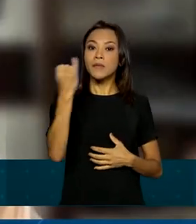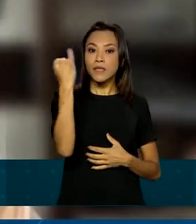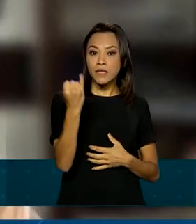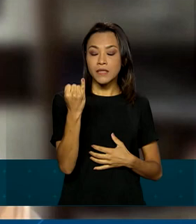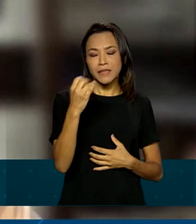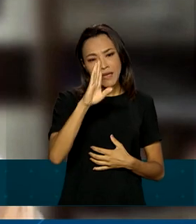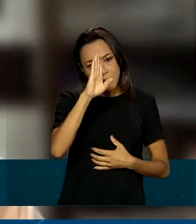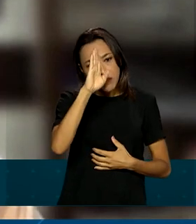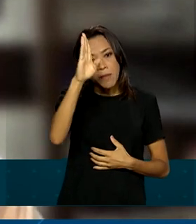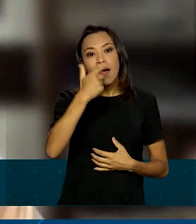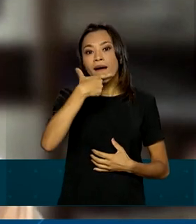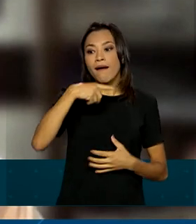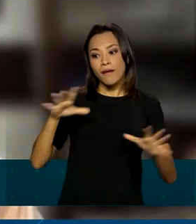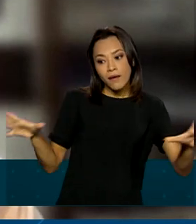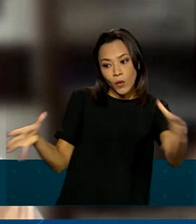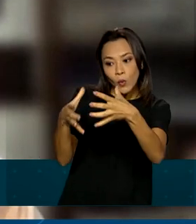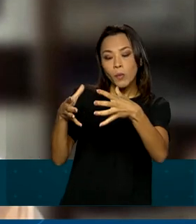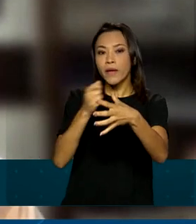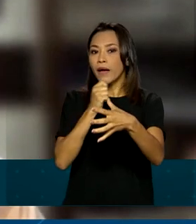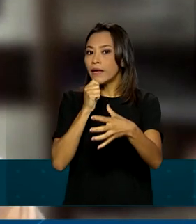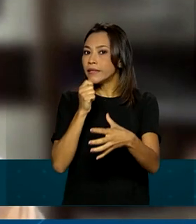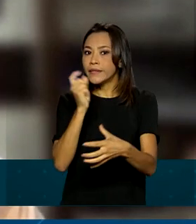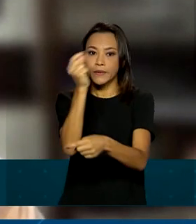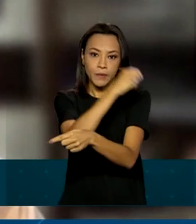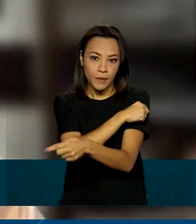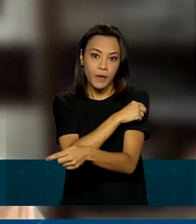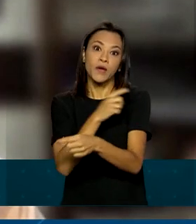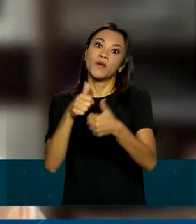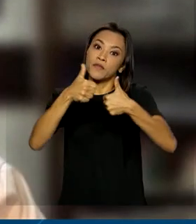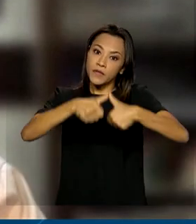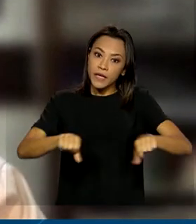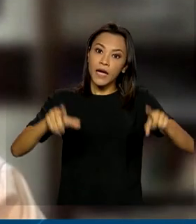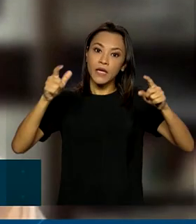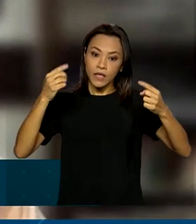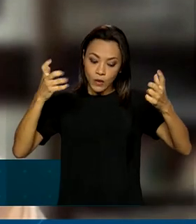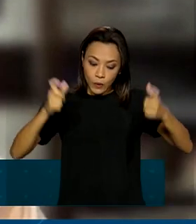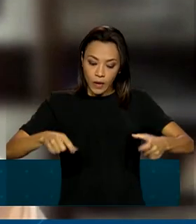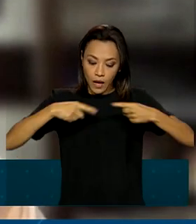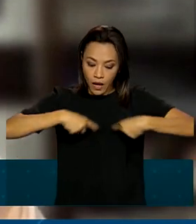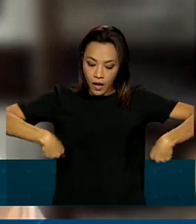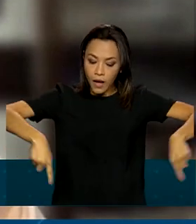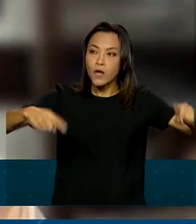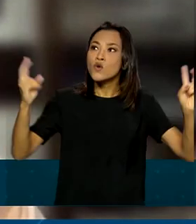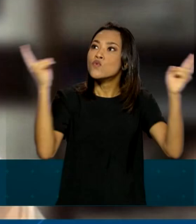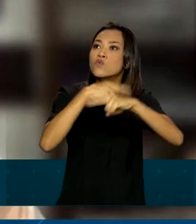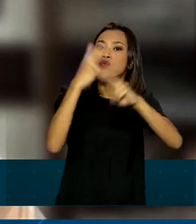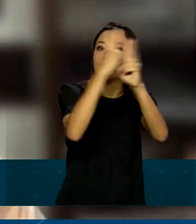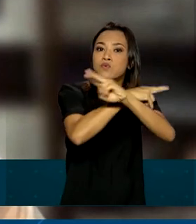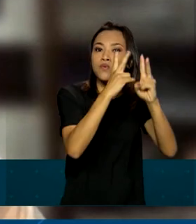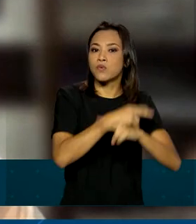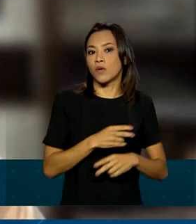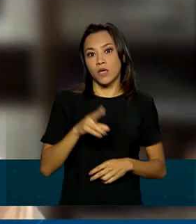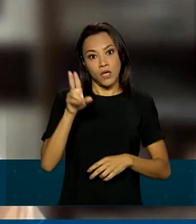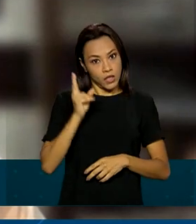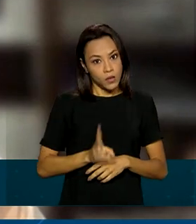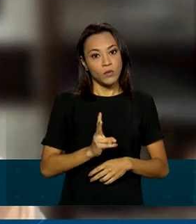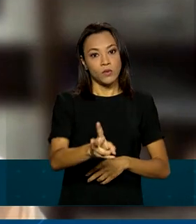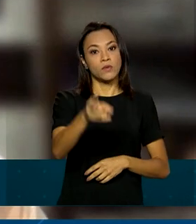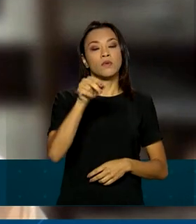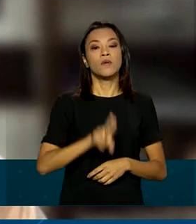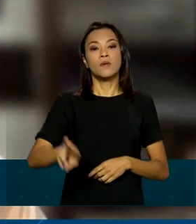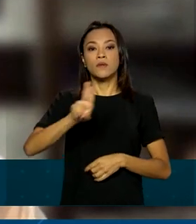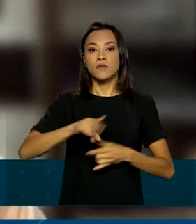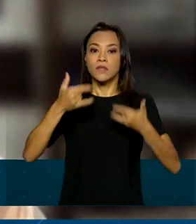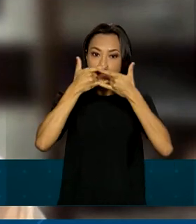tomaram a vacina estejam em ambientes ventilados e nunca deixem de usar suas máscaras e de manter